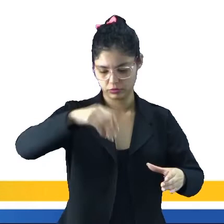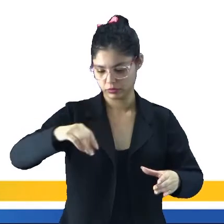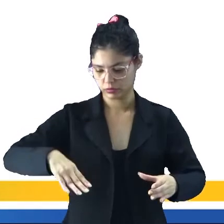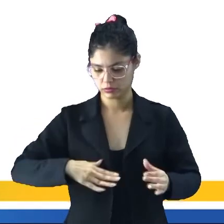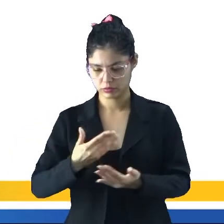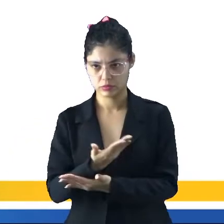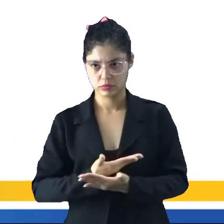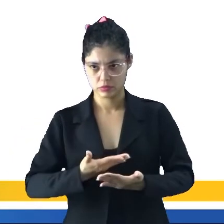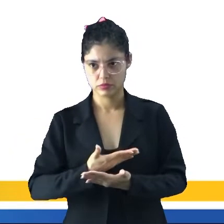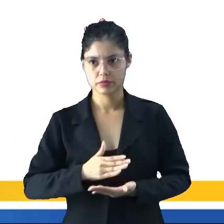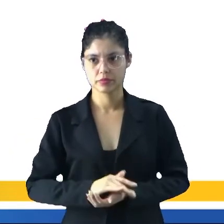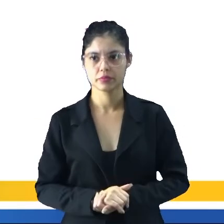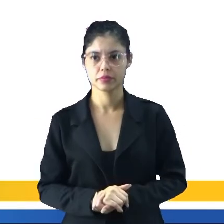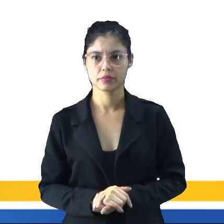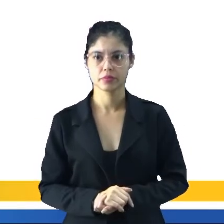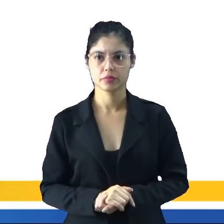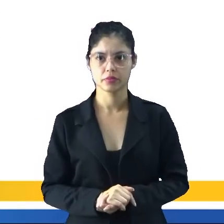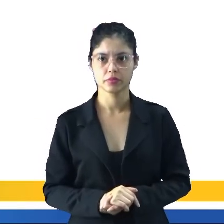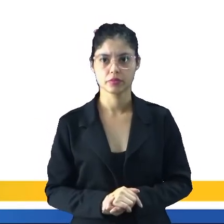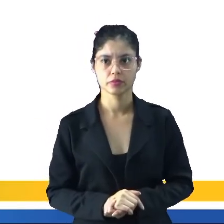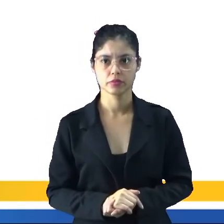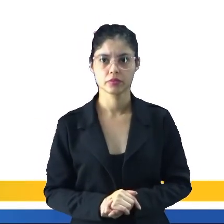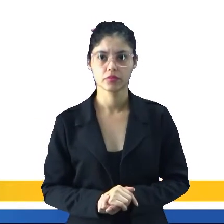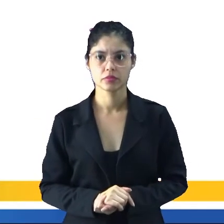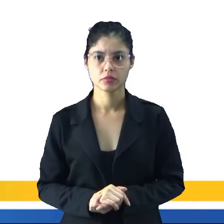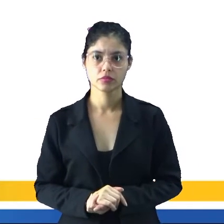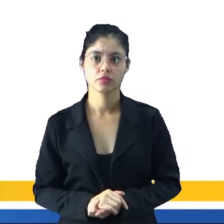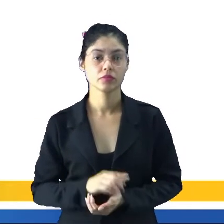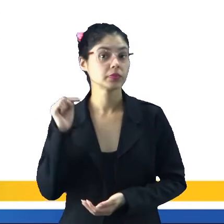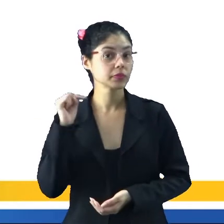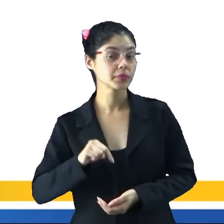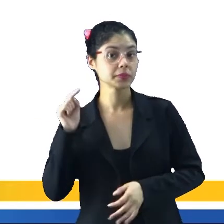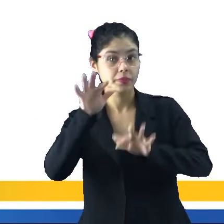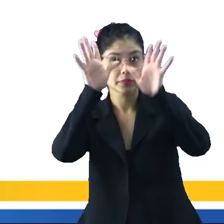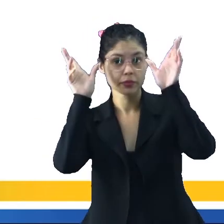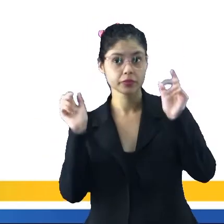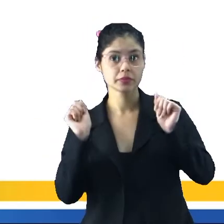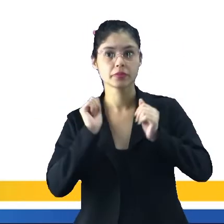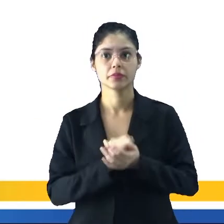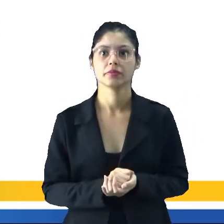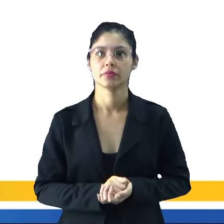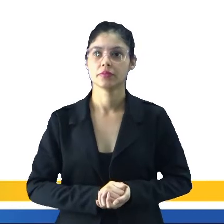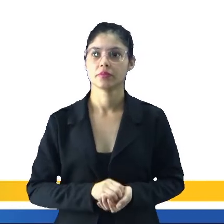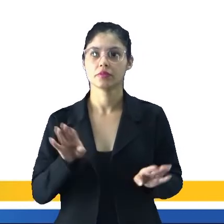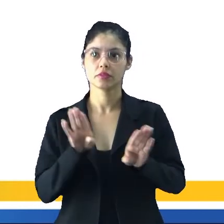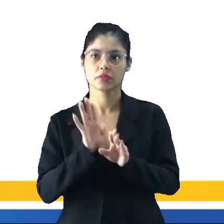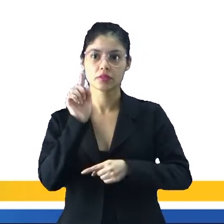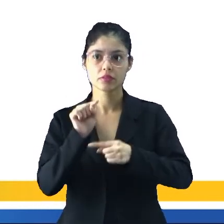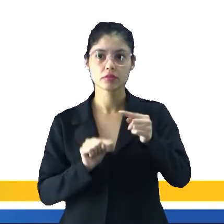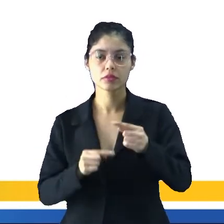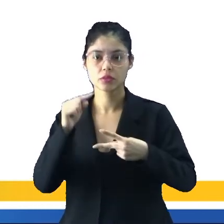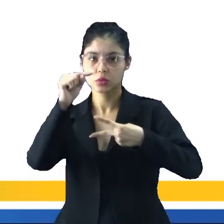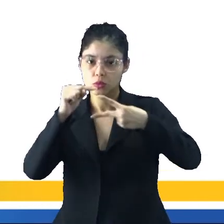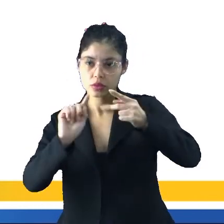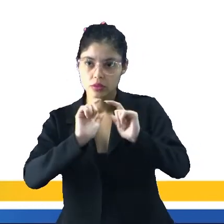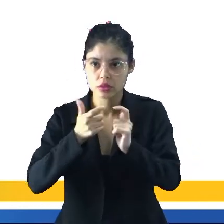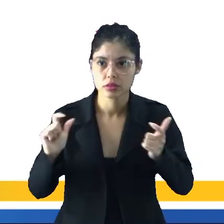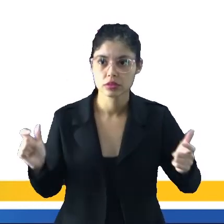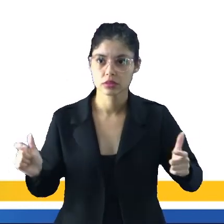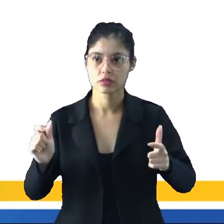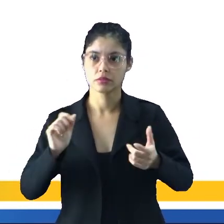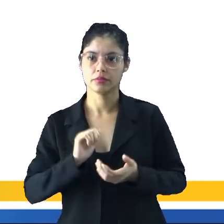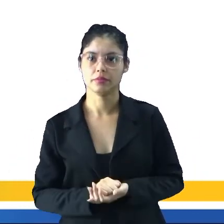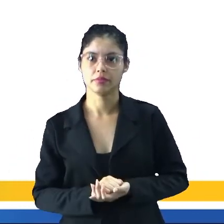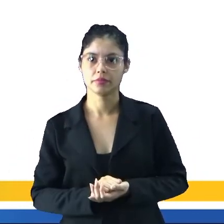preparação da terra era dessa forma. Aqui no Acre, né, os indígenas estão divididos em dois grandes